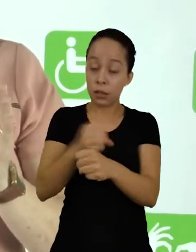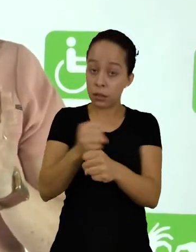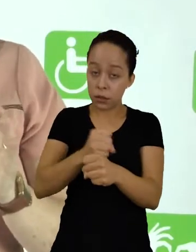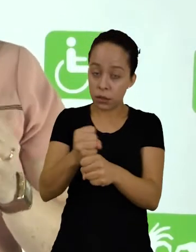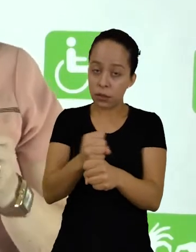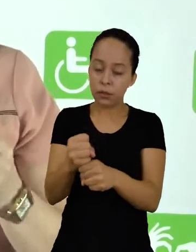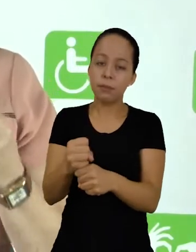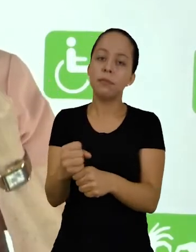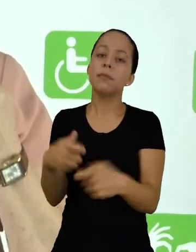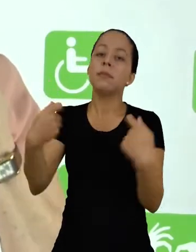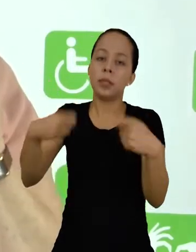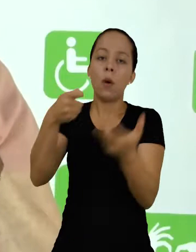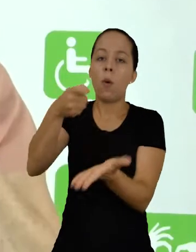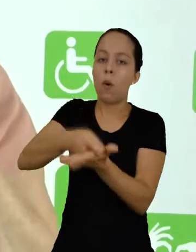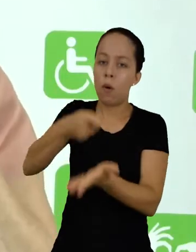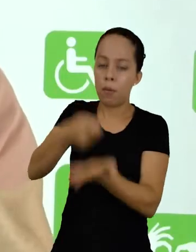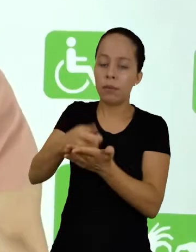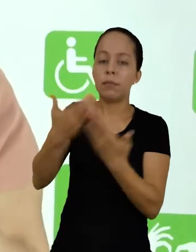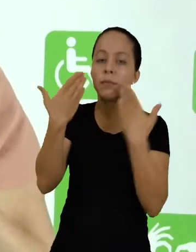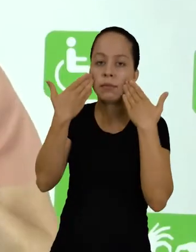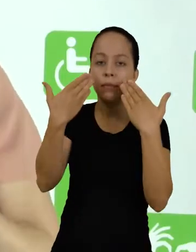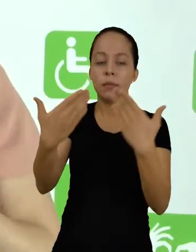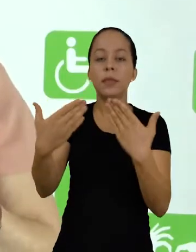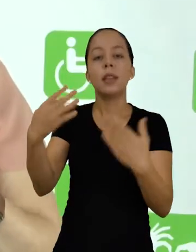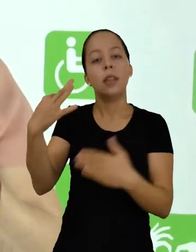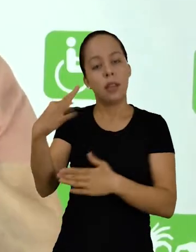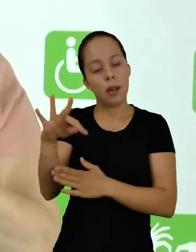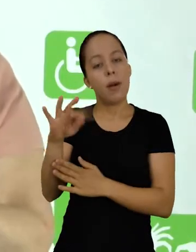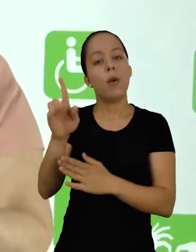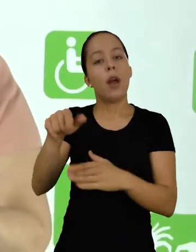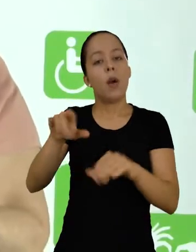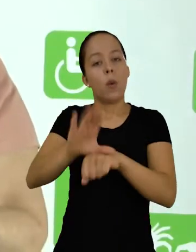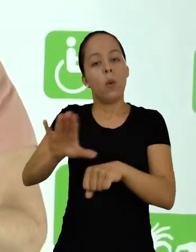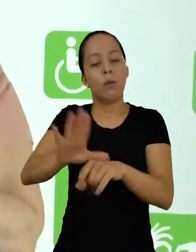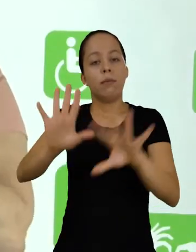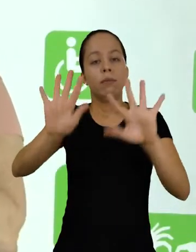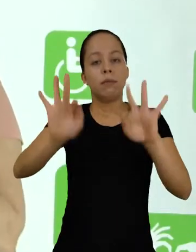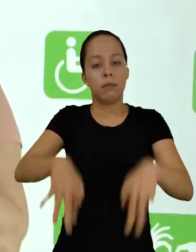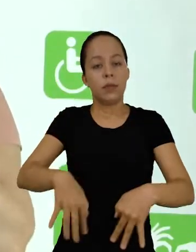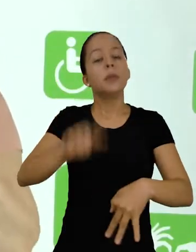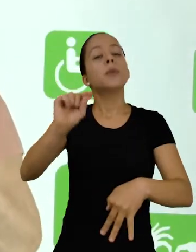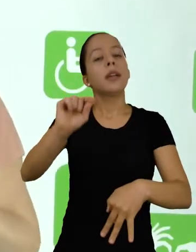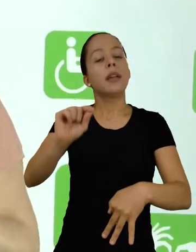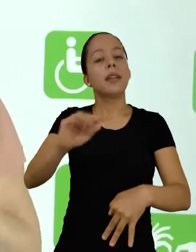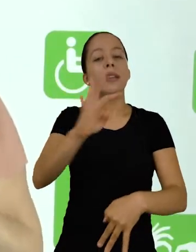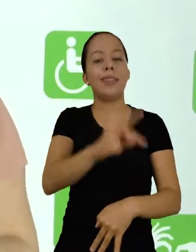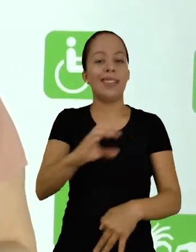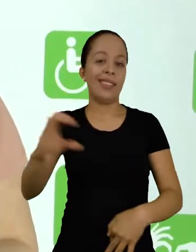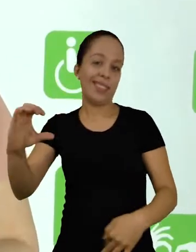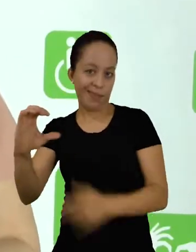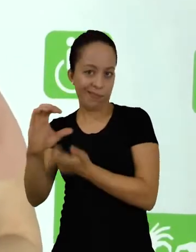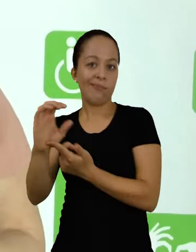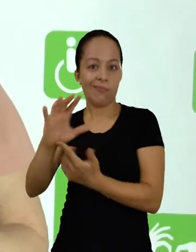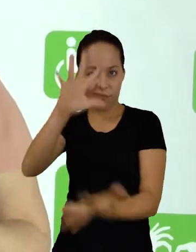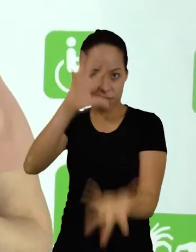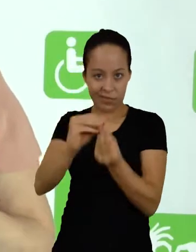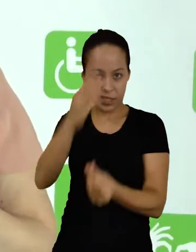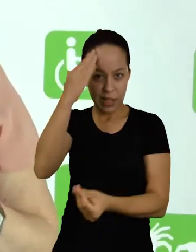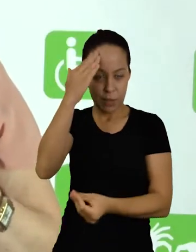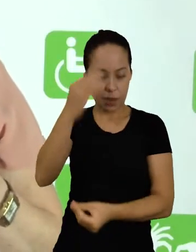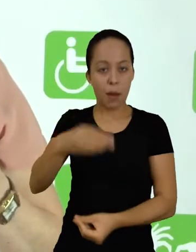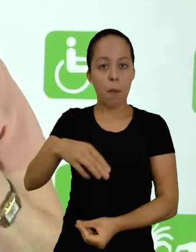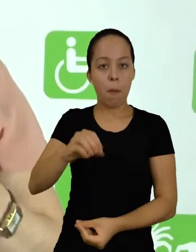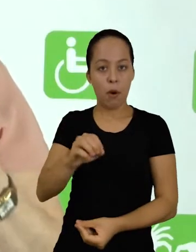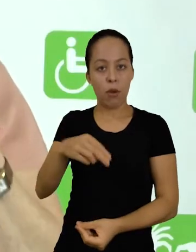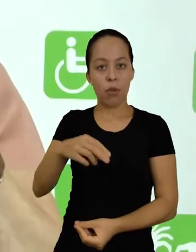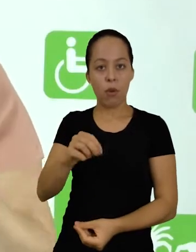anos, há uma exigência mínima de um trabalho de conclusão do curso, que é a monografia. Na